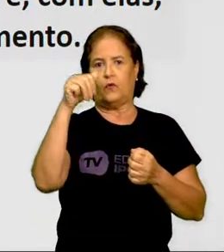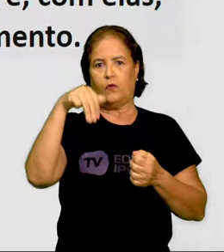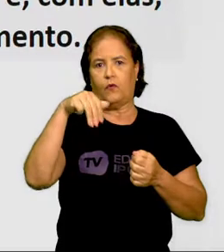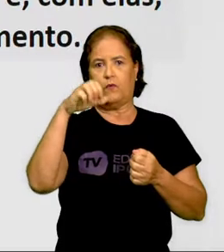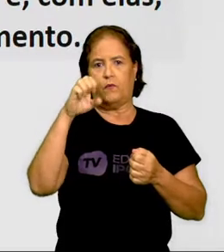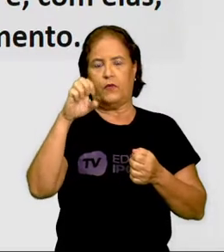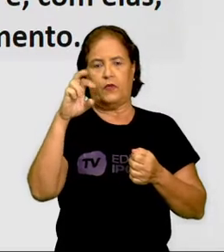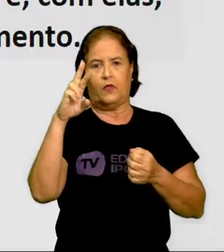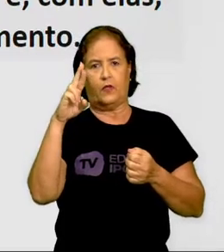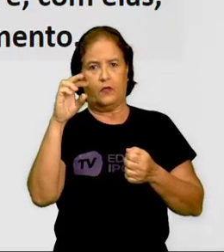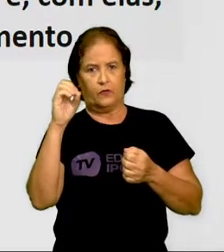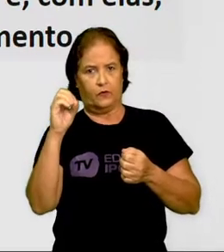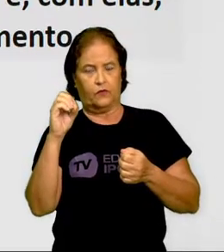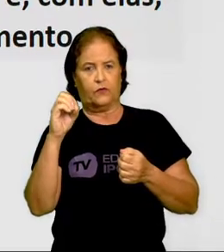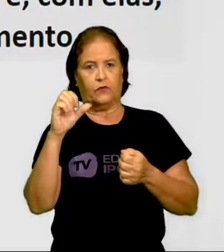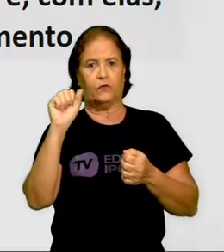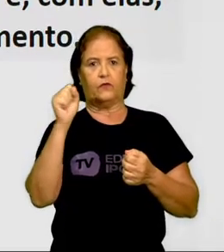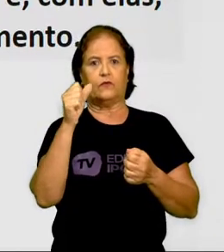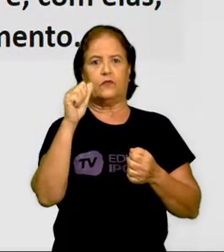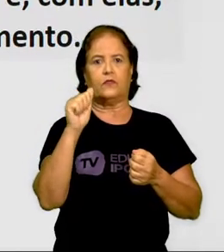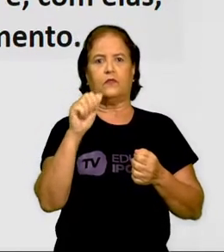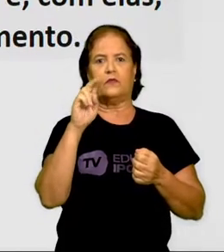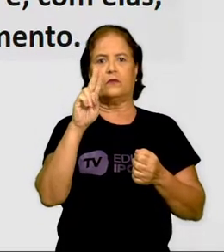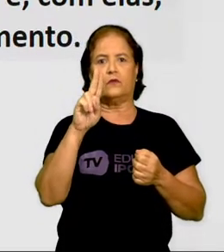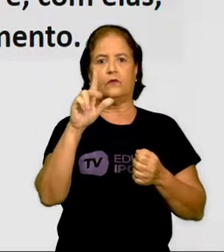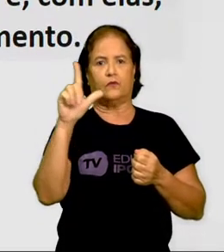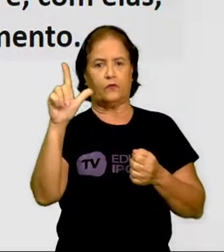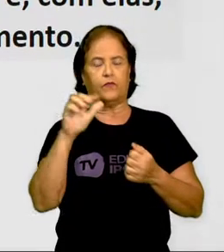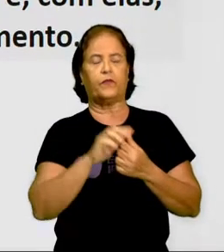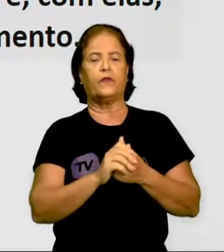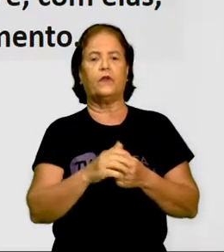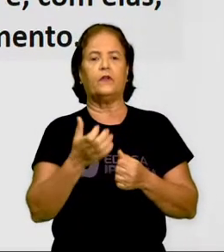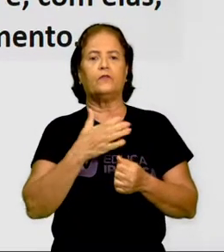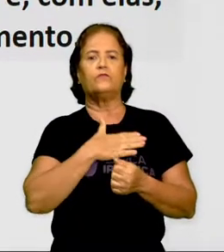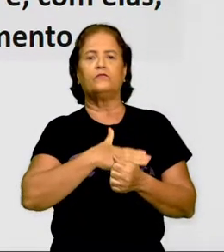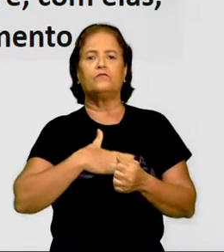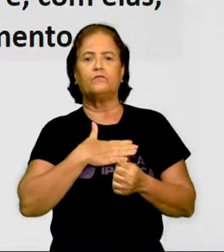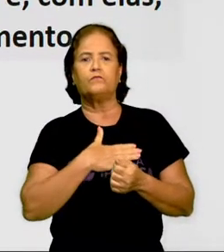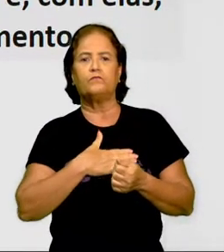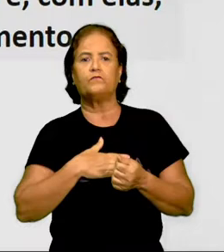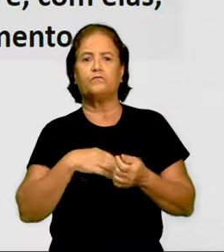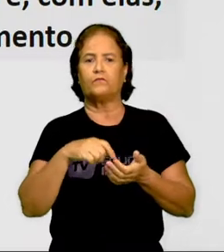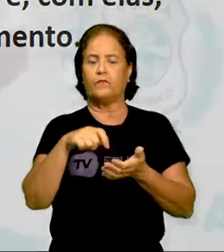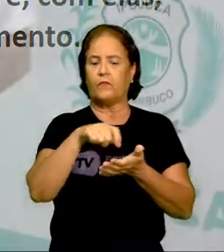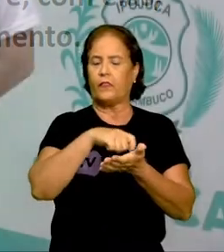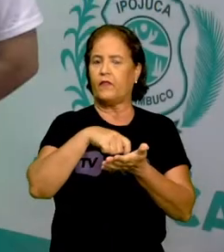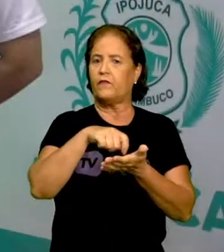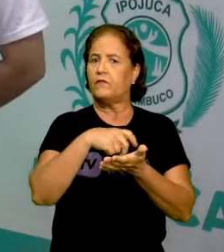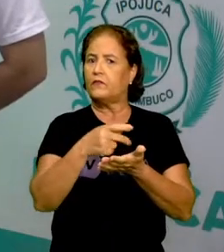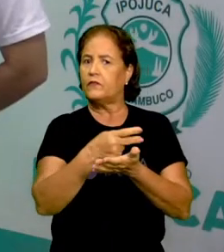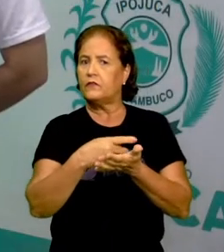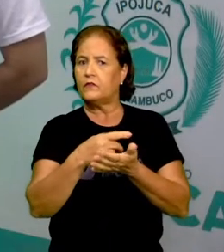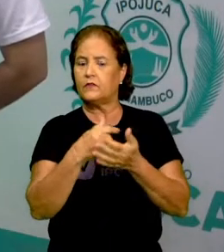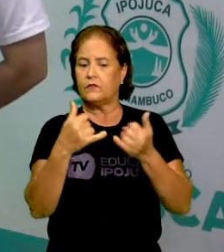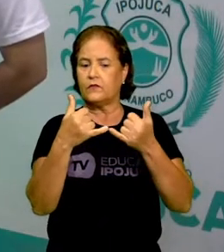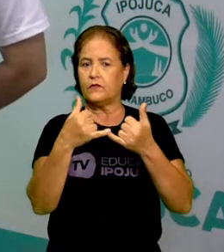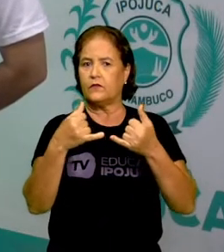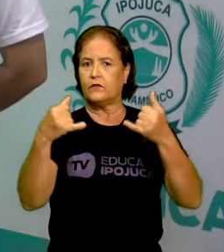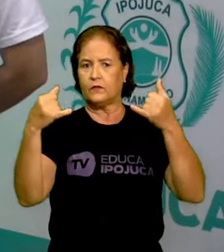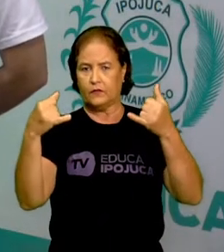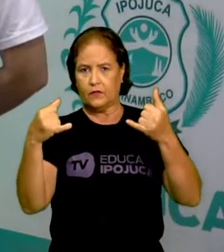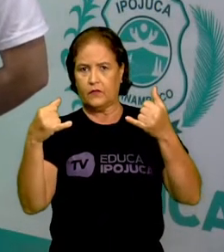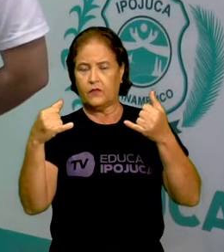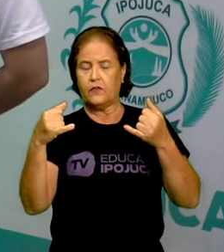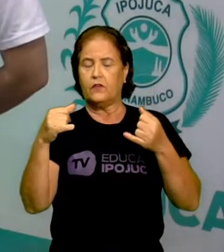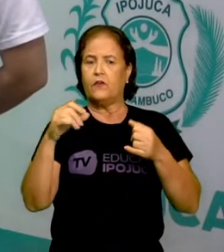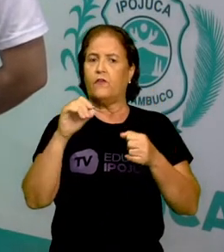Ele gostava de desenhar linhas e com elas criar formas e também registrar movimentos.